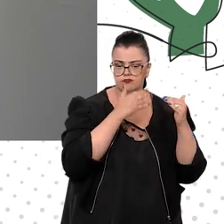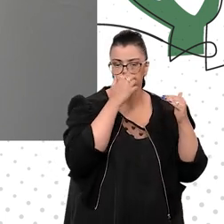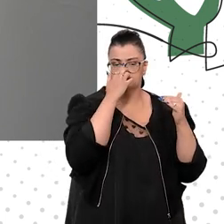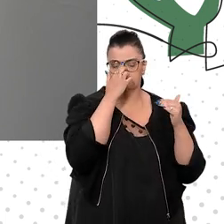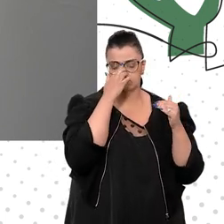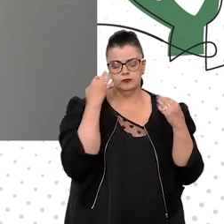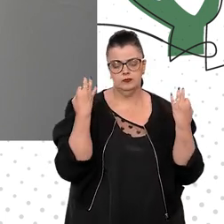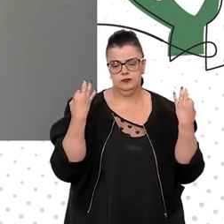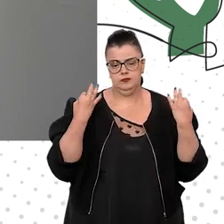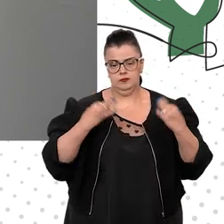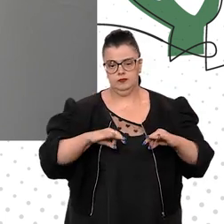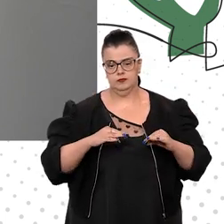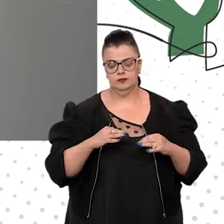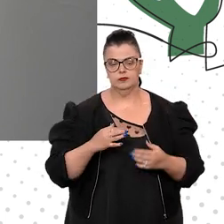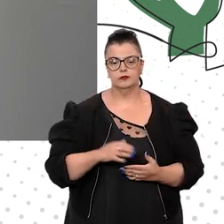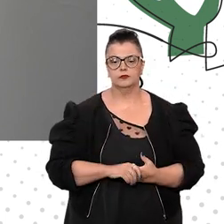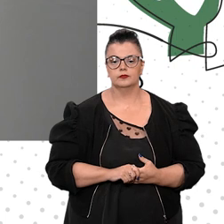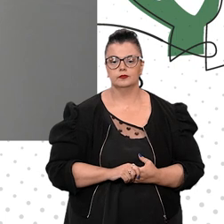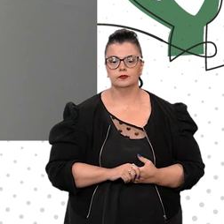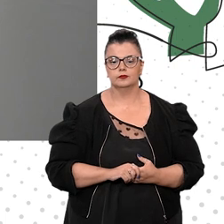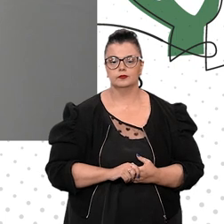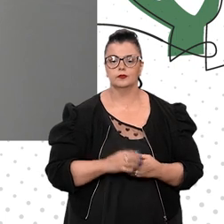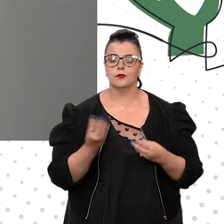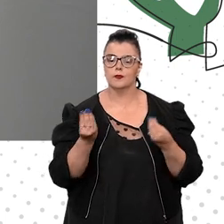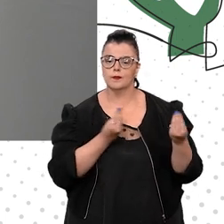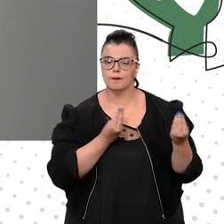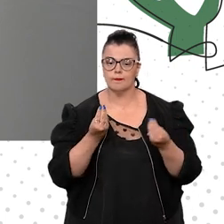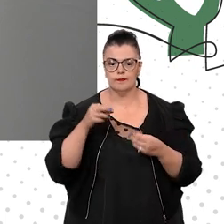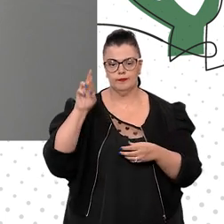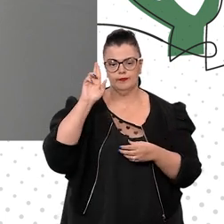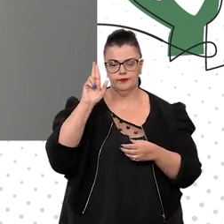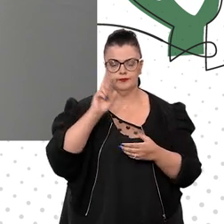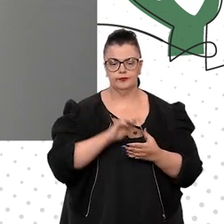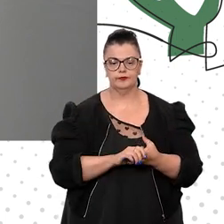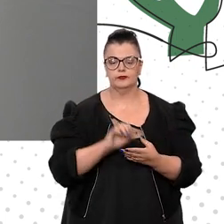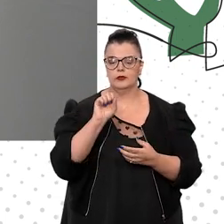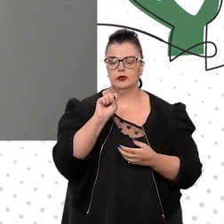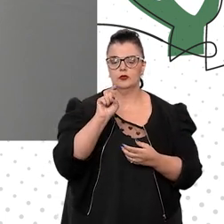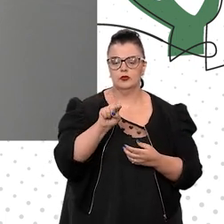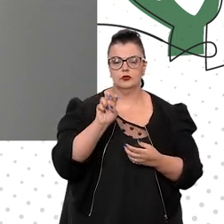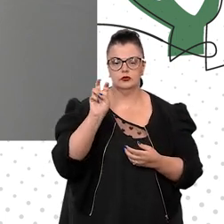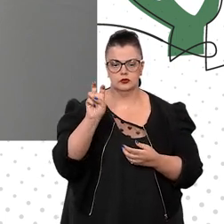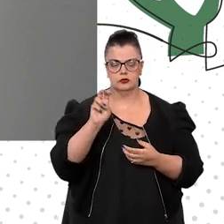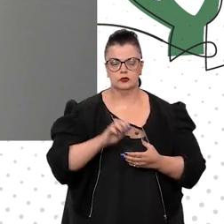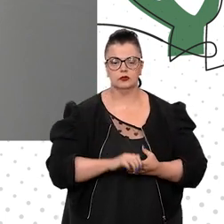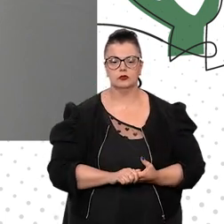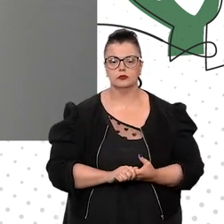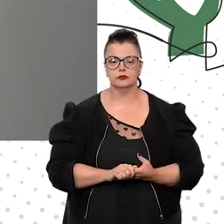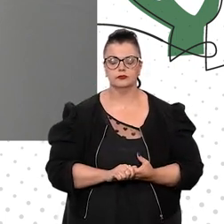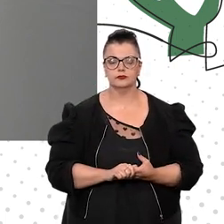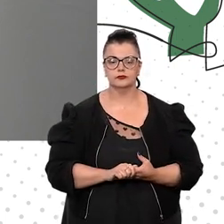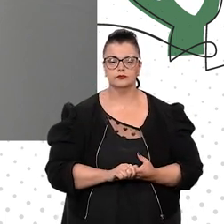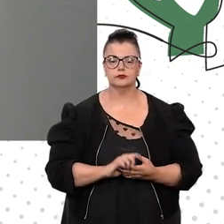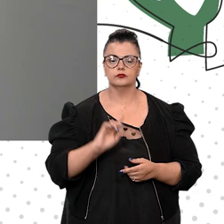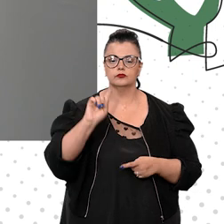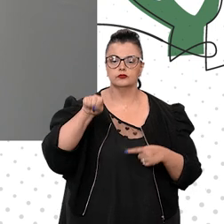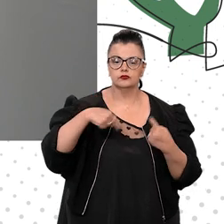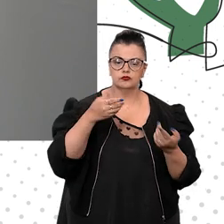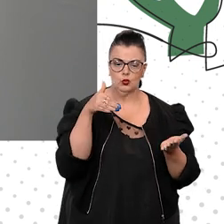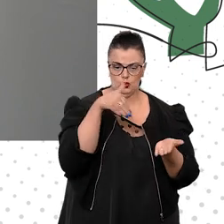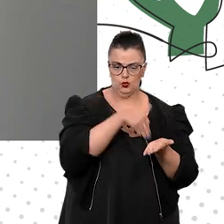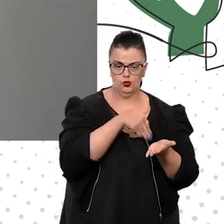exemplar desse encargo 8.5. Eu vou lá para o último